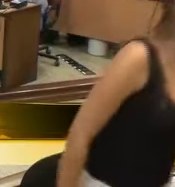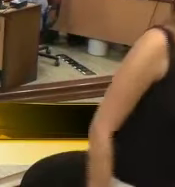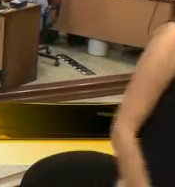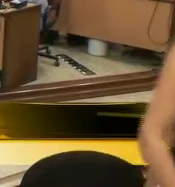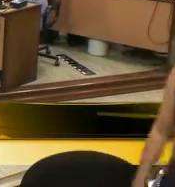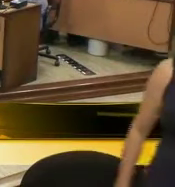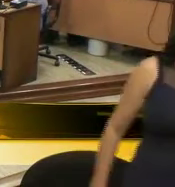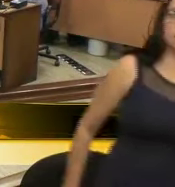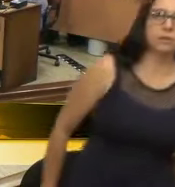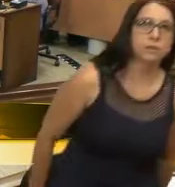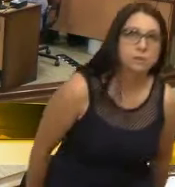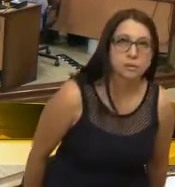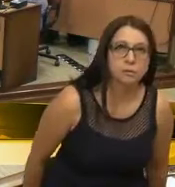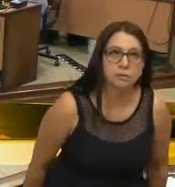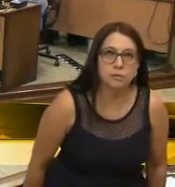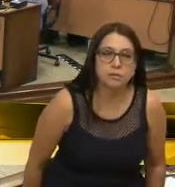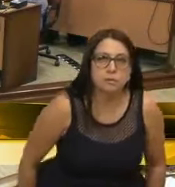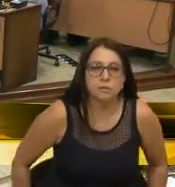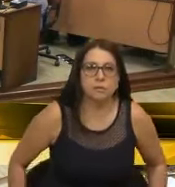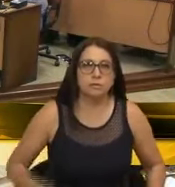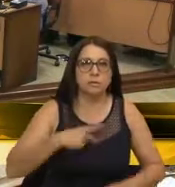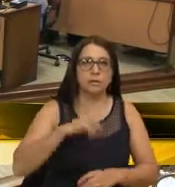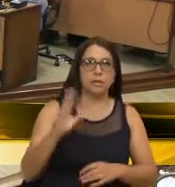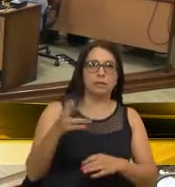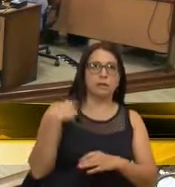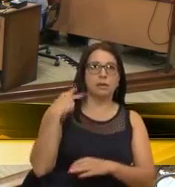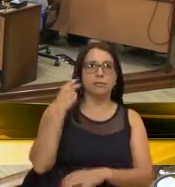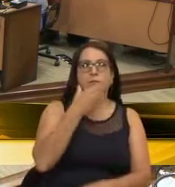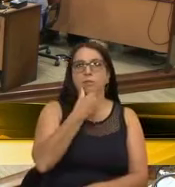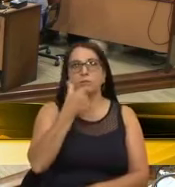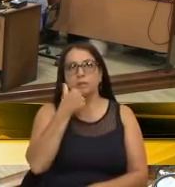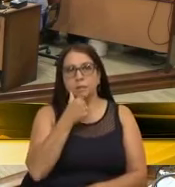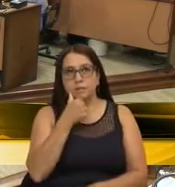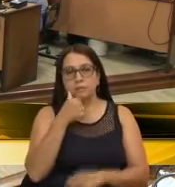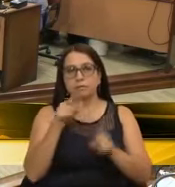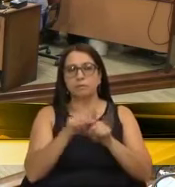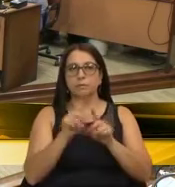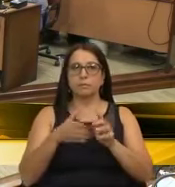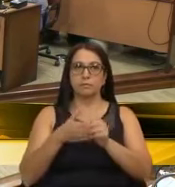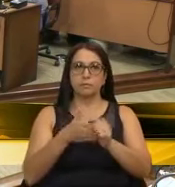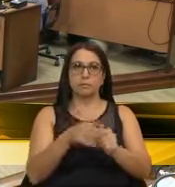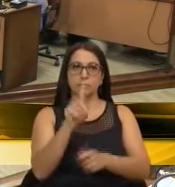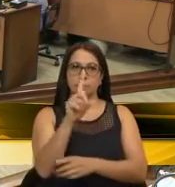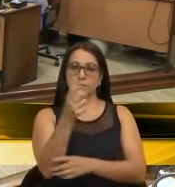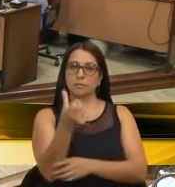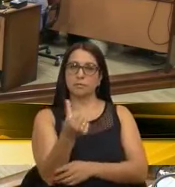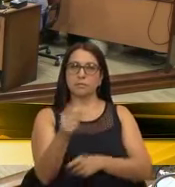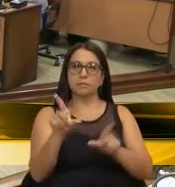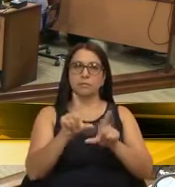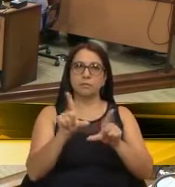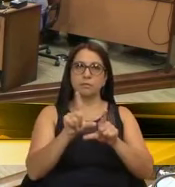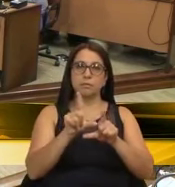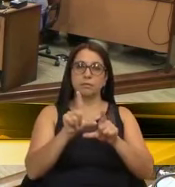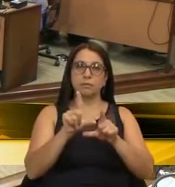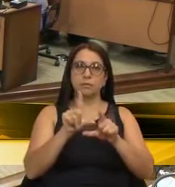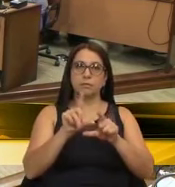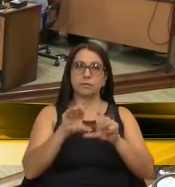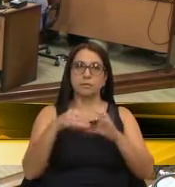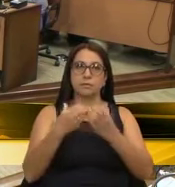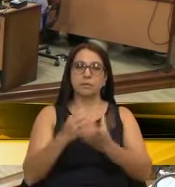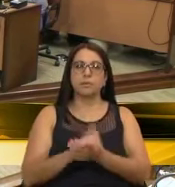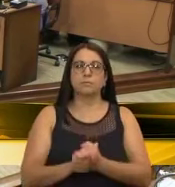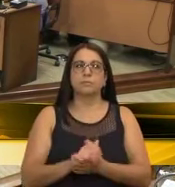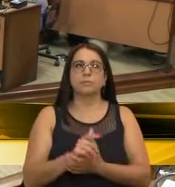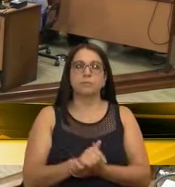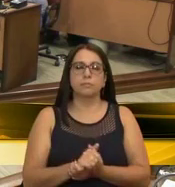Senhor presidente, vereadoras e vereadores, bom dia a todos que nos acompanham pelo canal 16 TV Câmara. Só gostaria de fazer uma